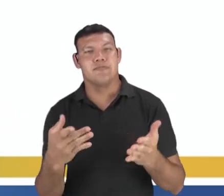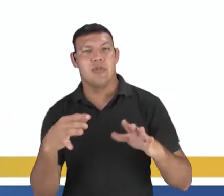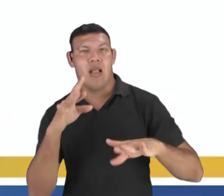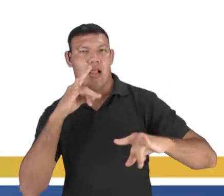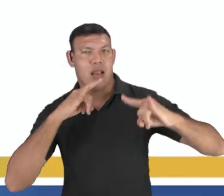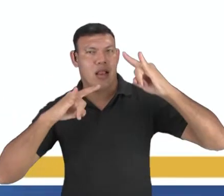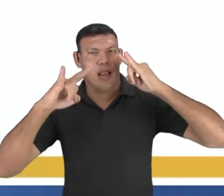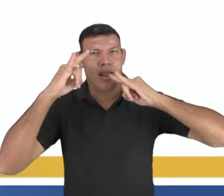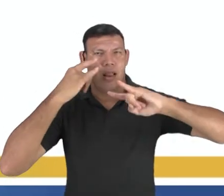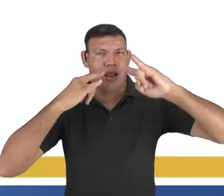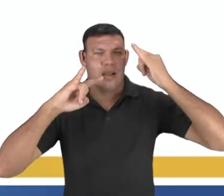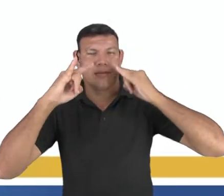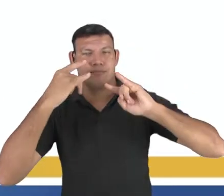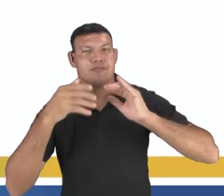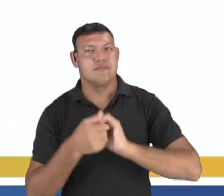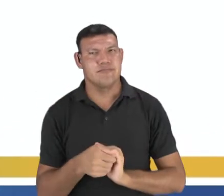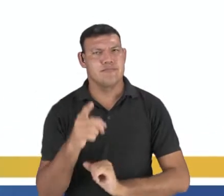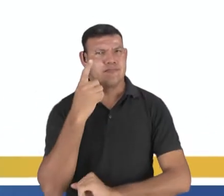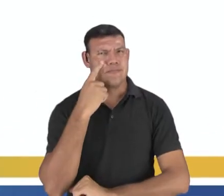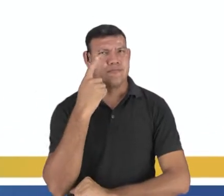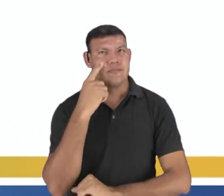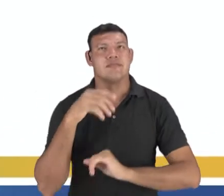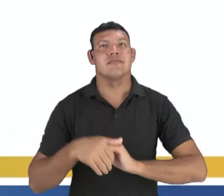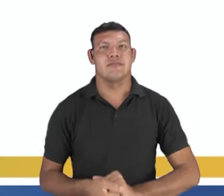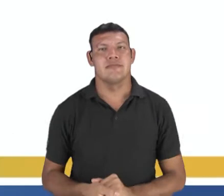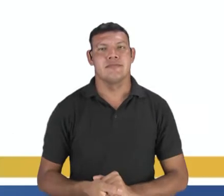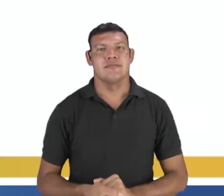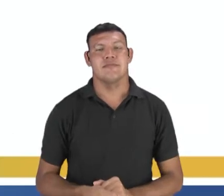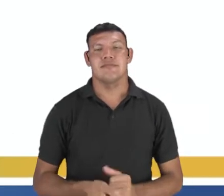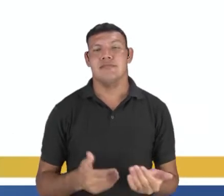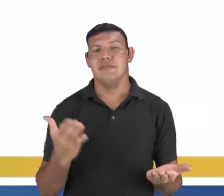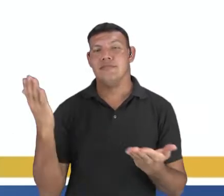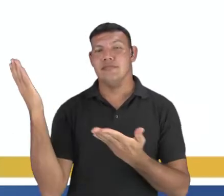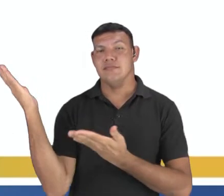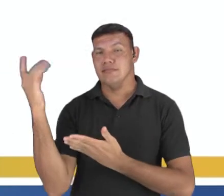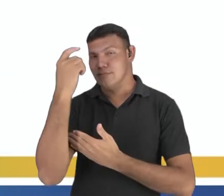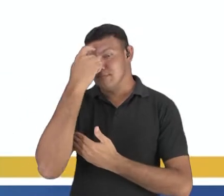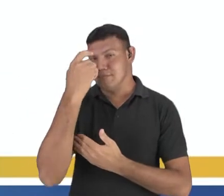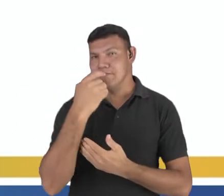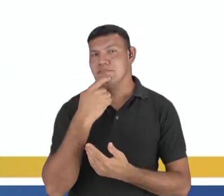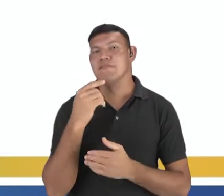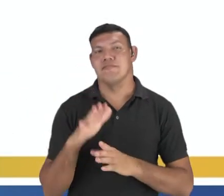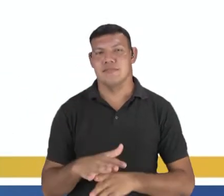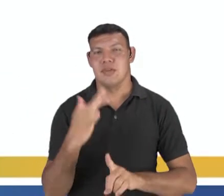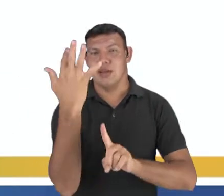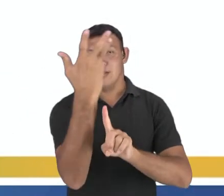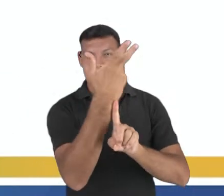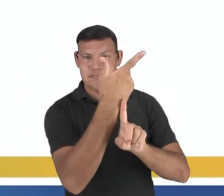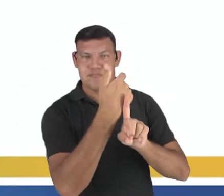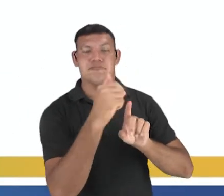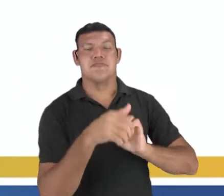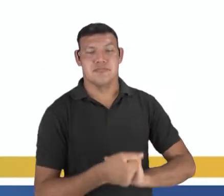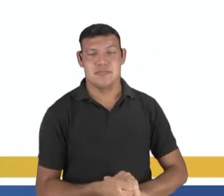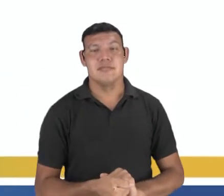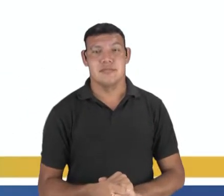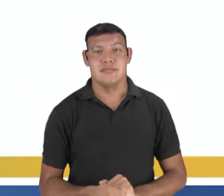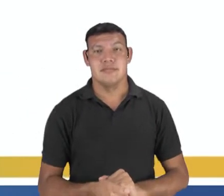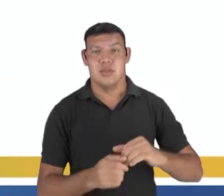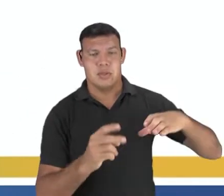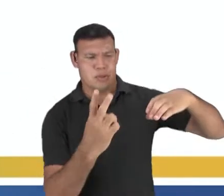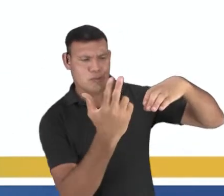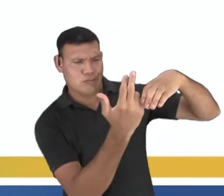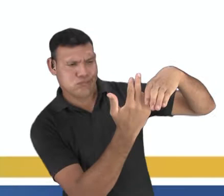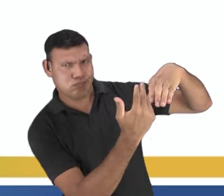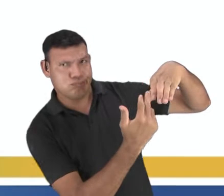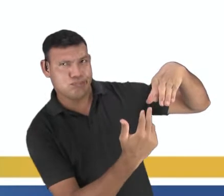E observem então a imagem de uma dessas obras de arte, que a gente hoje considera uma obra de arte na idade das cavernas. A gente